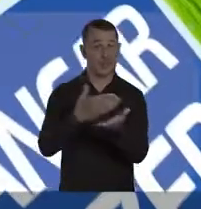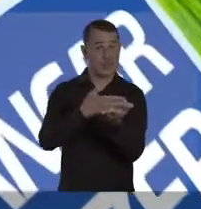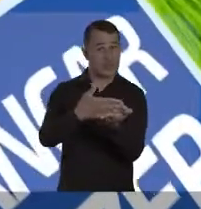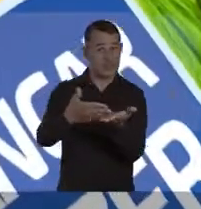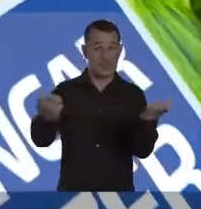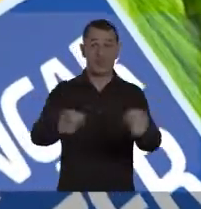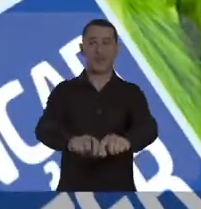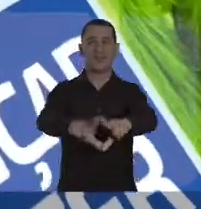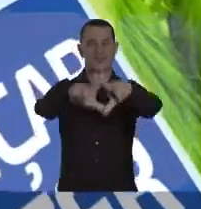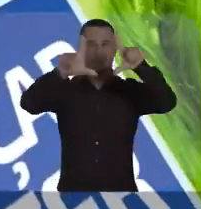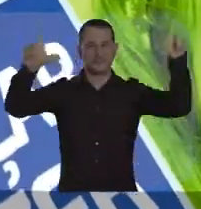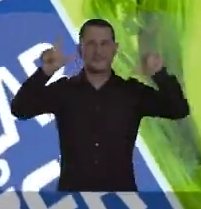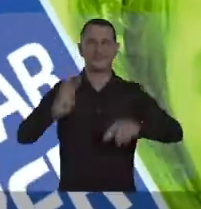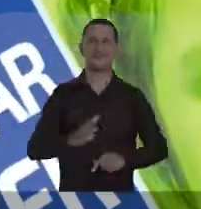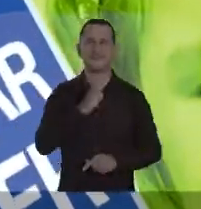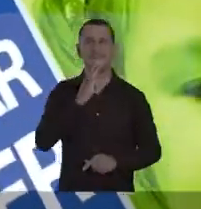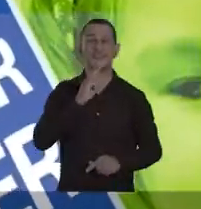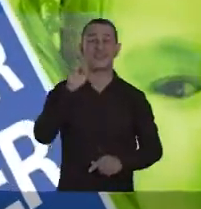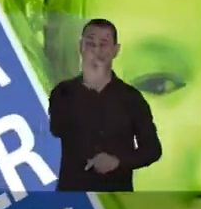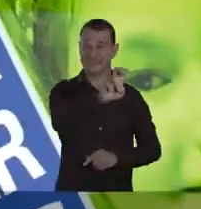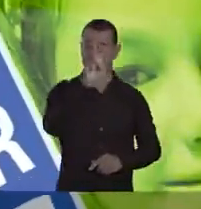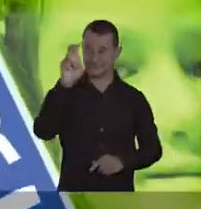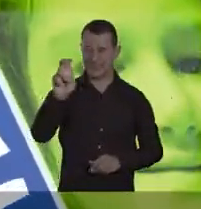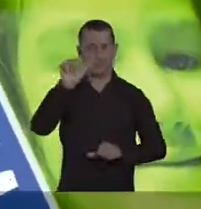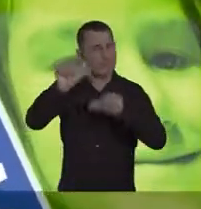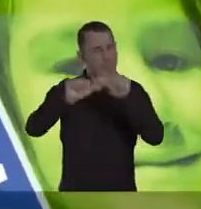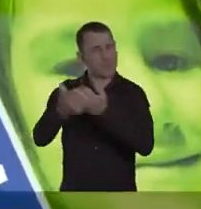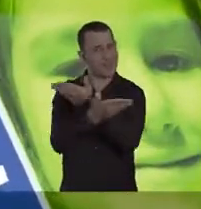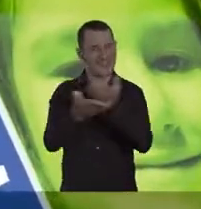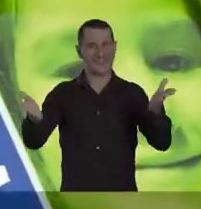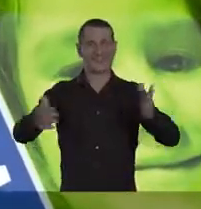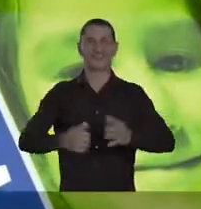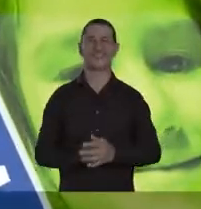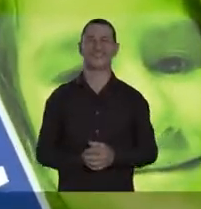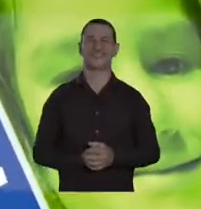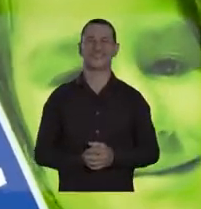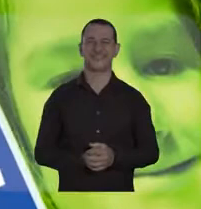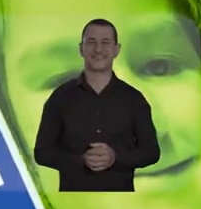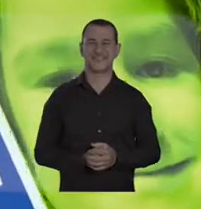Começa agora o programa de Marquinhos 55 e vai mudar a vida da gente.